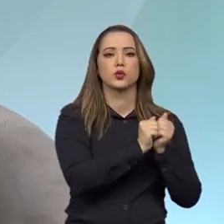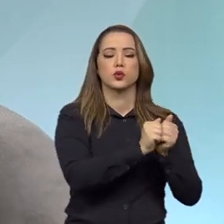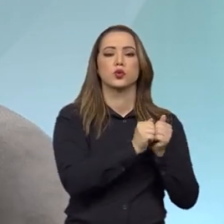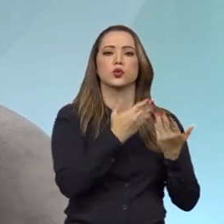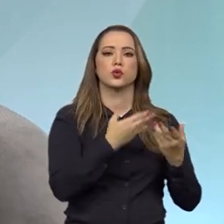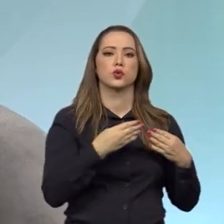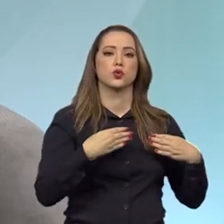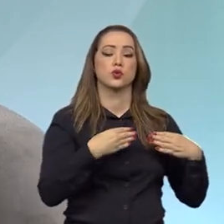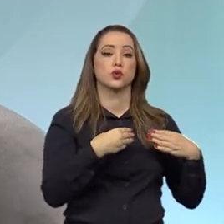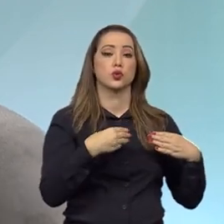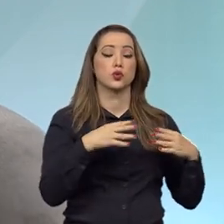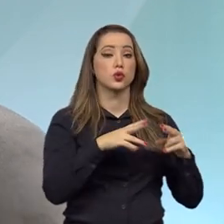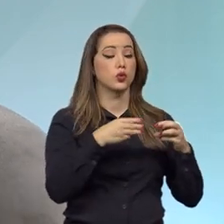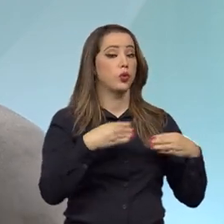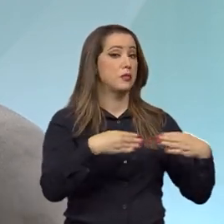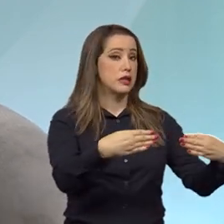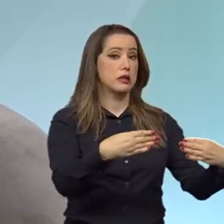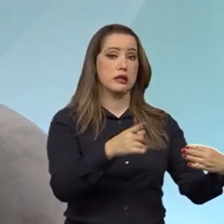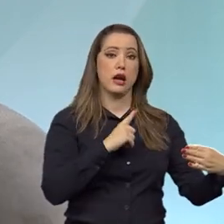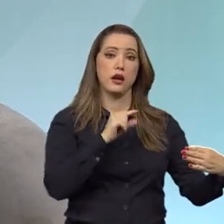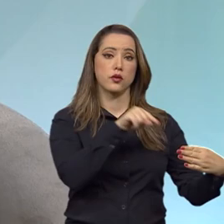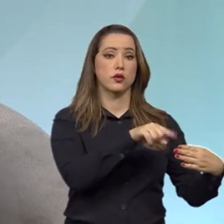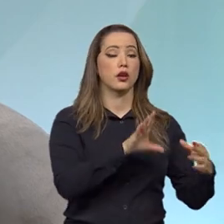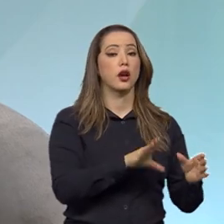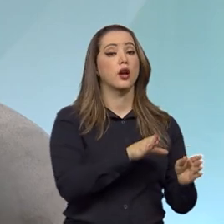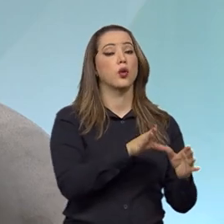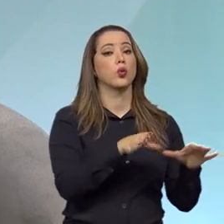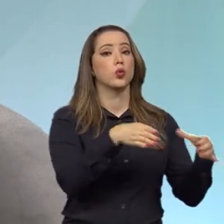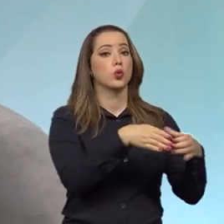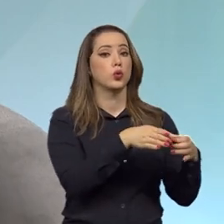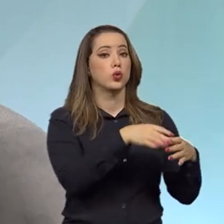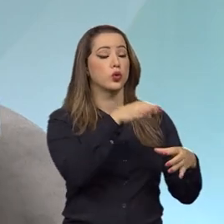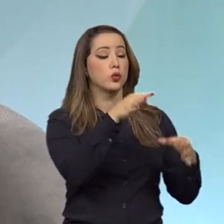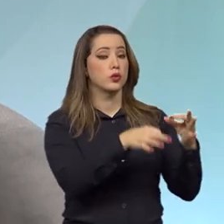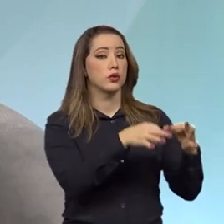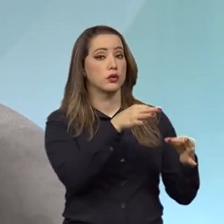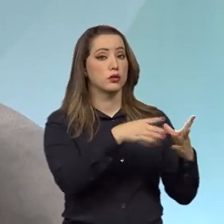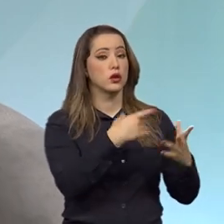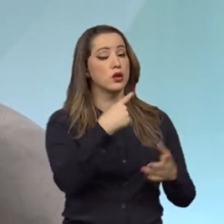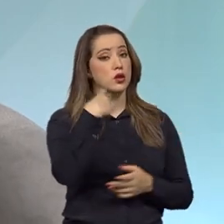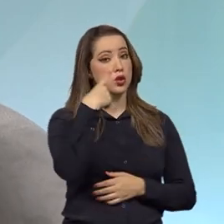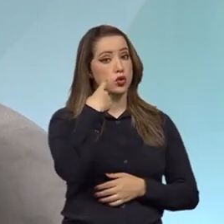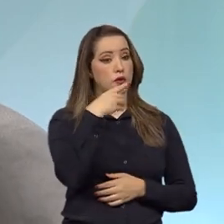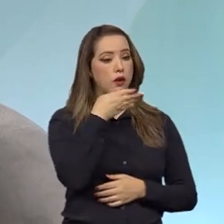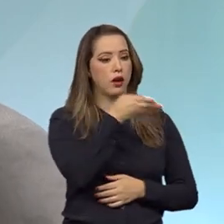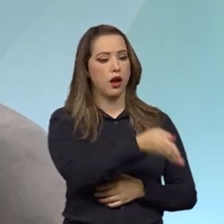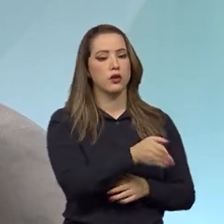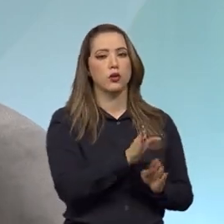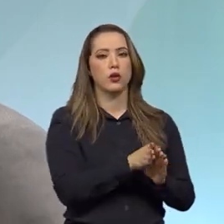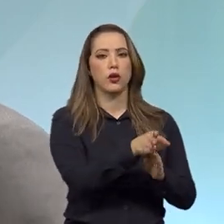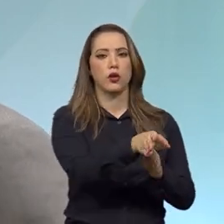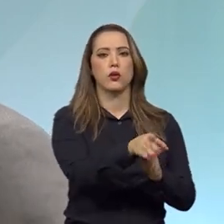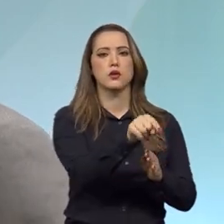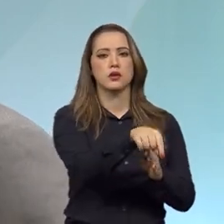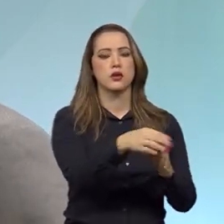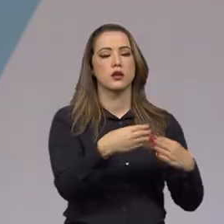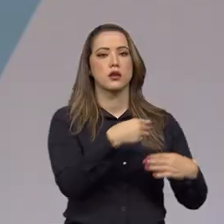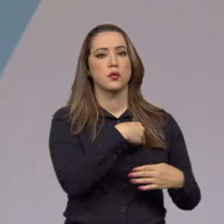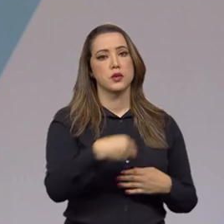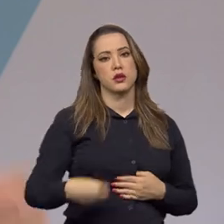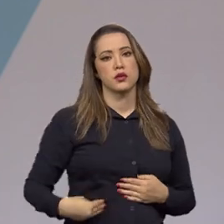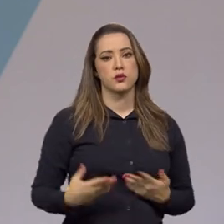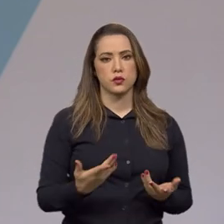com o Ministério Temático. Nós temos lá consultorias jurídicas que assessoram diretamente o ministro da pasta. Então, a